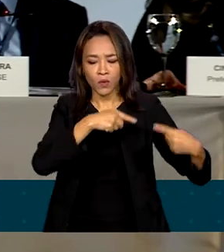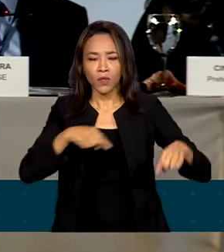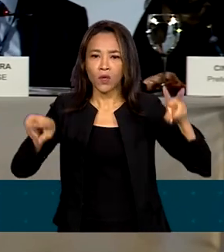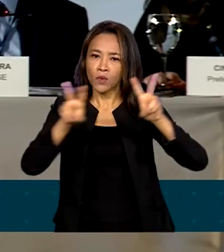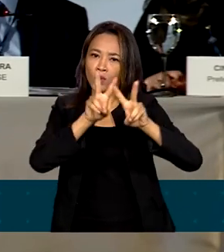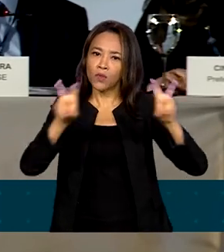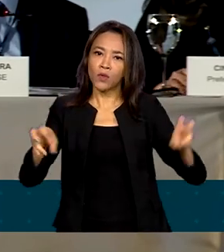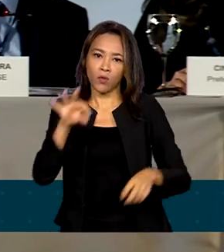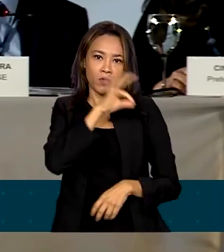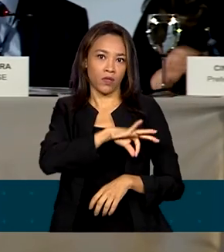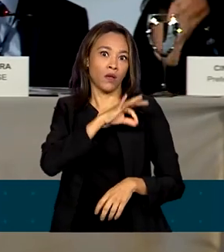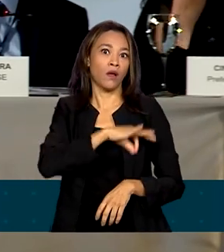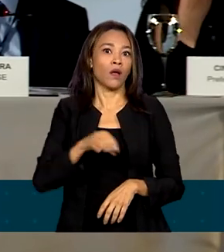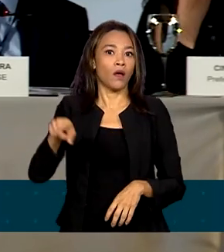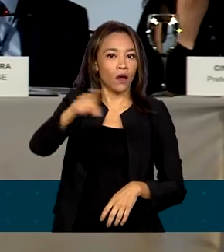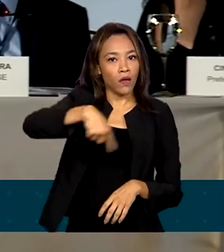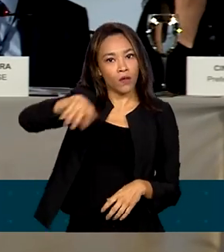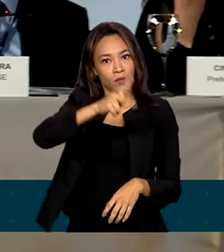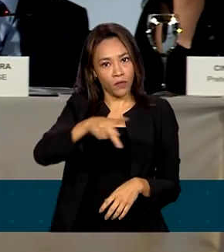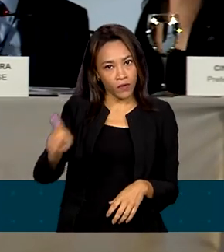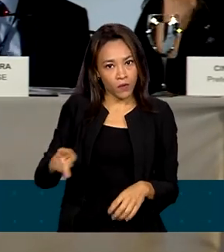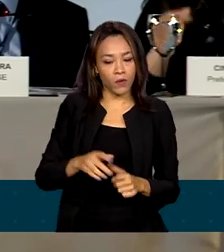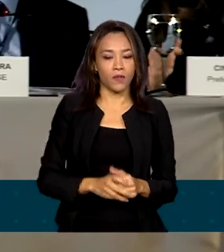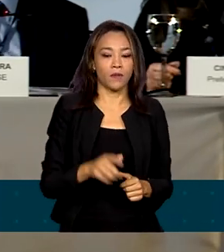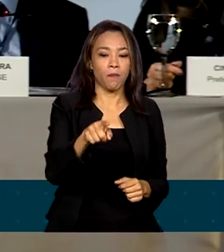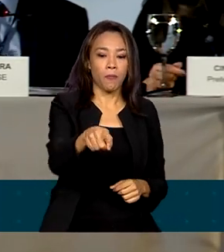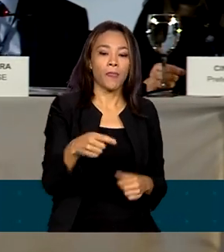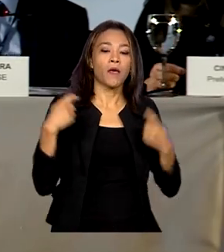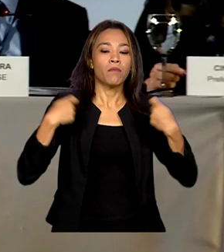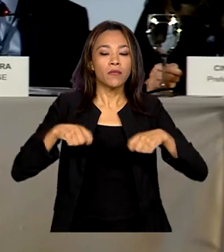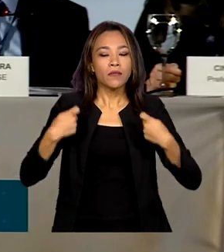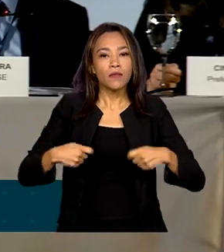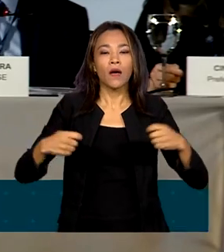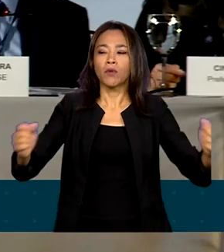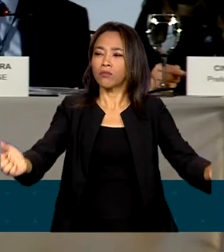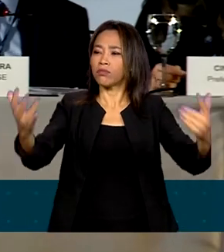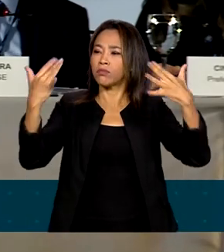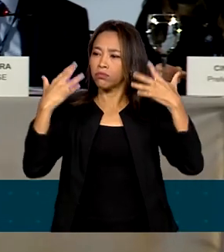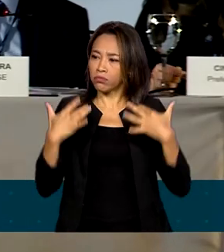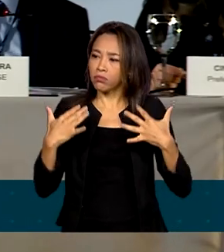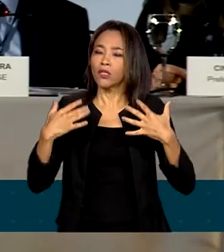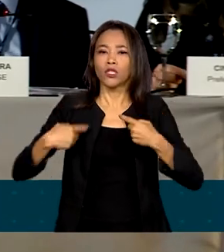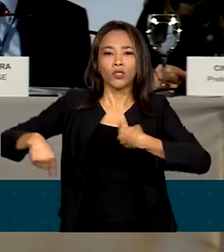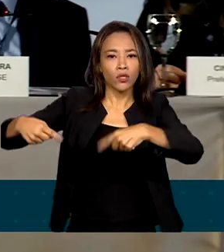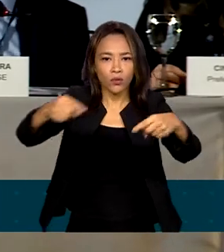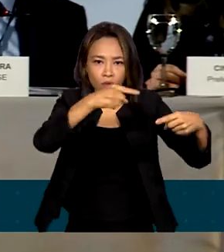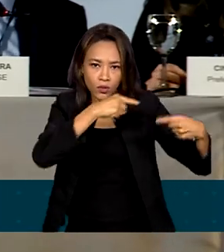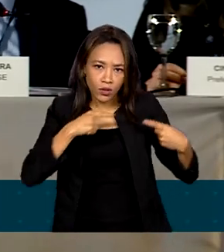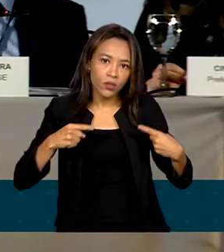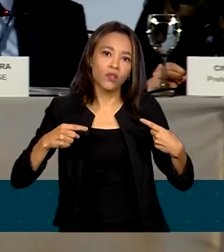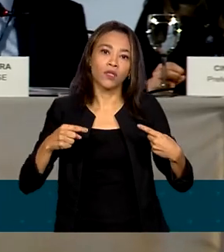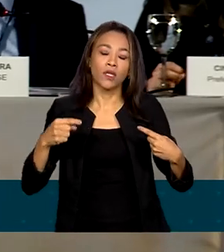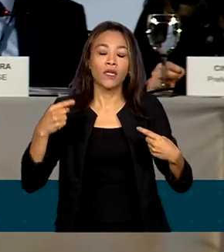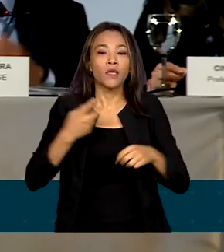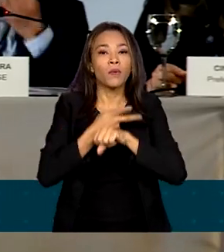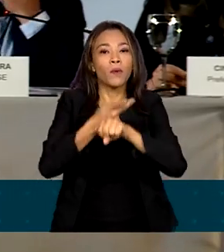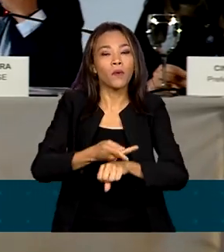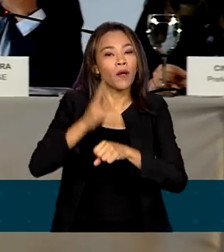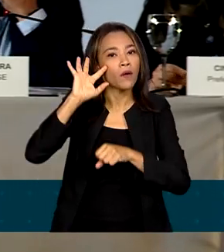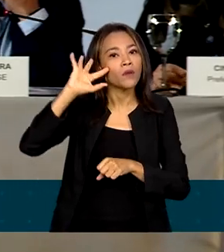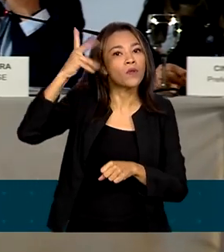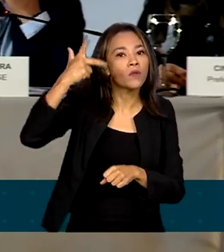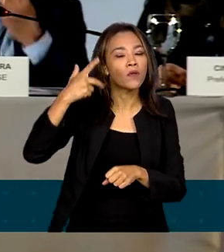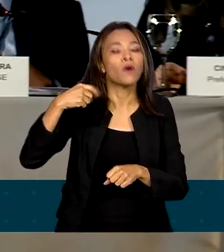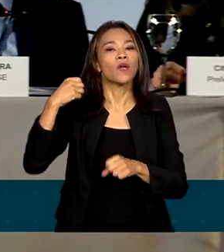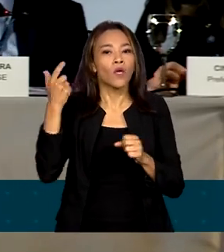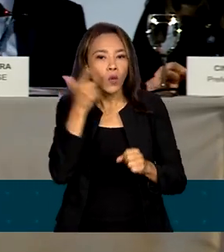salarial dos professores. É preciso a gente sentar, repito, sentar à mesa, todos nós, e encontrarmos uma solução para que haja um